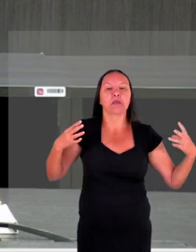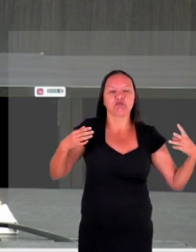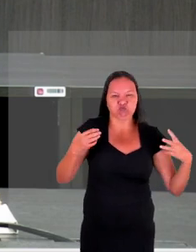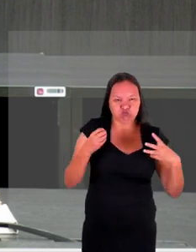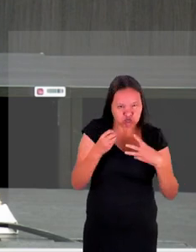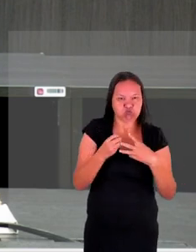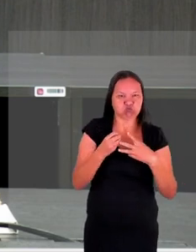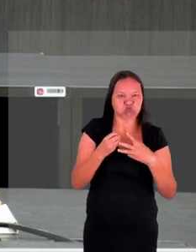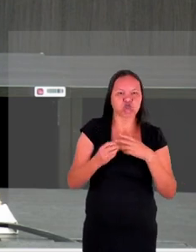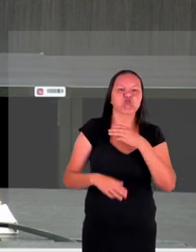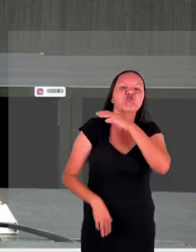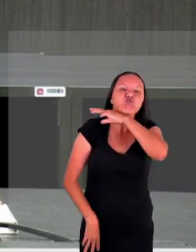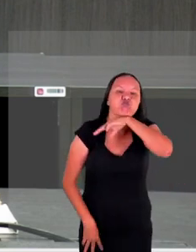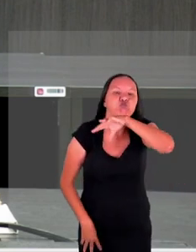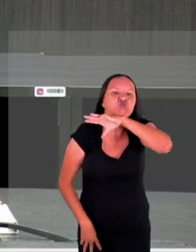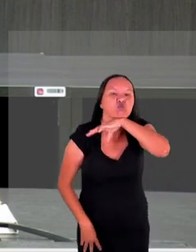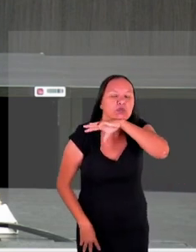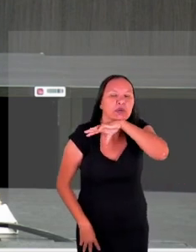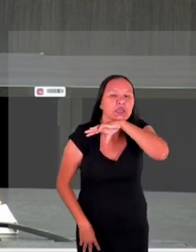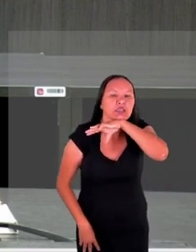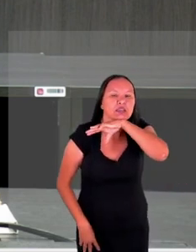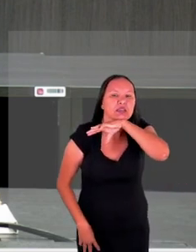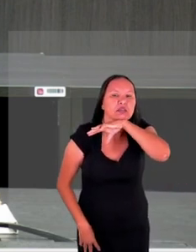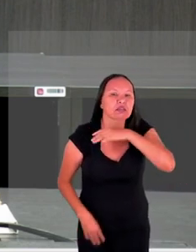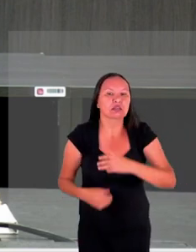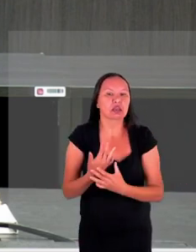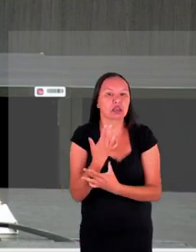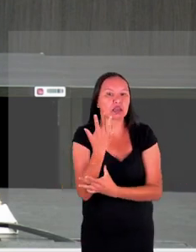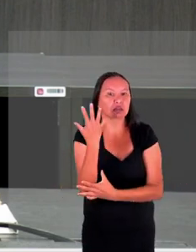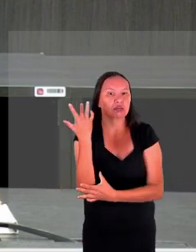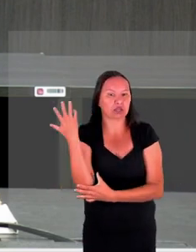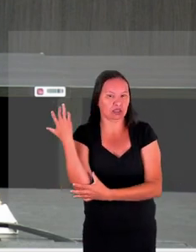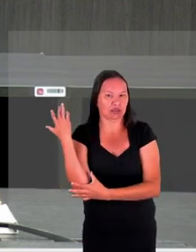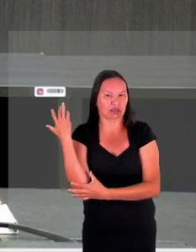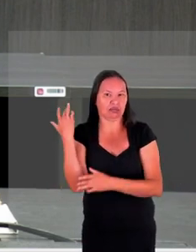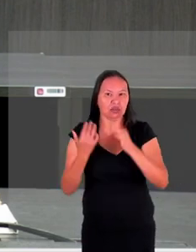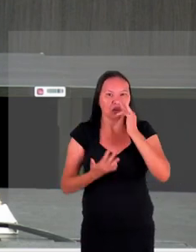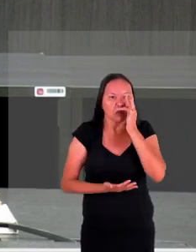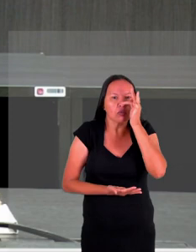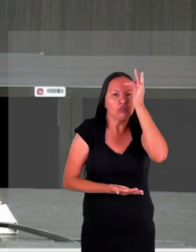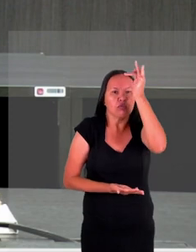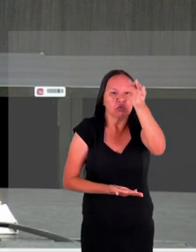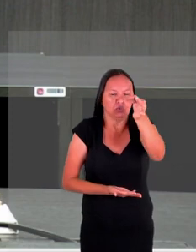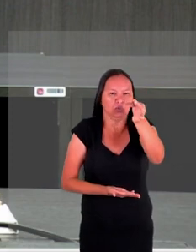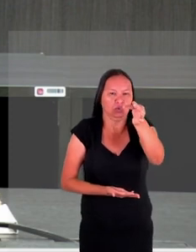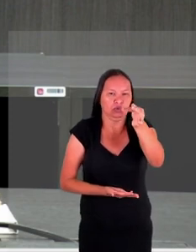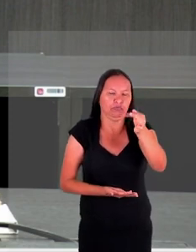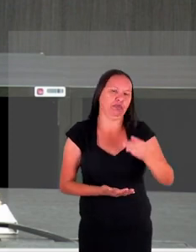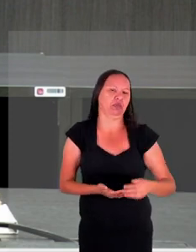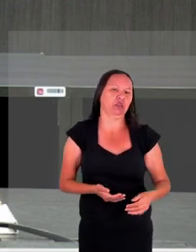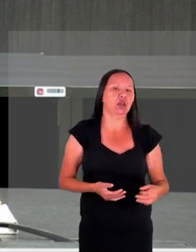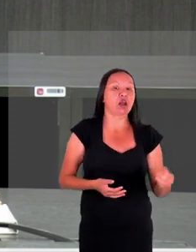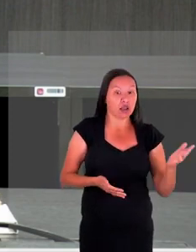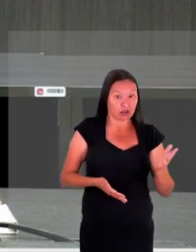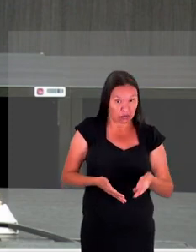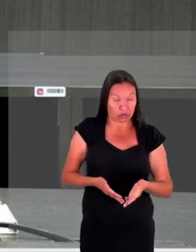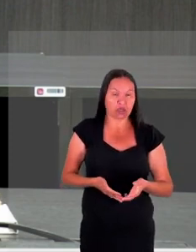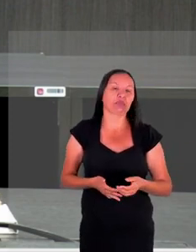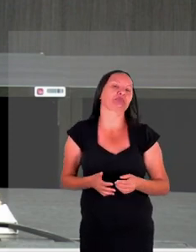futuro eu queria agora abrir a palavra para vocês se manifestarem com fazerem suas